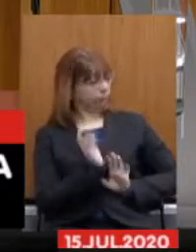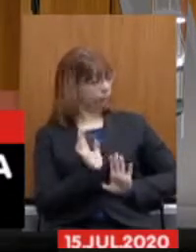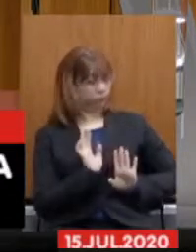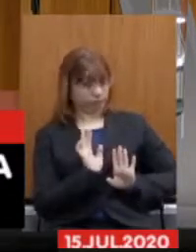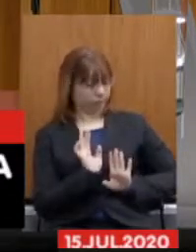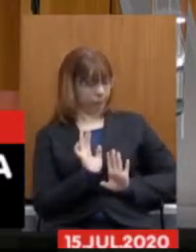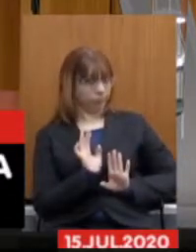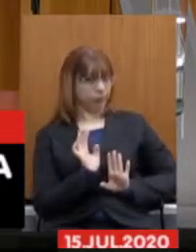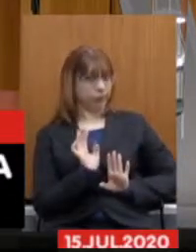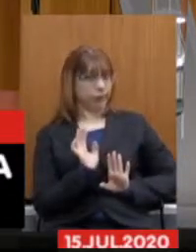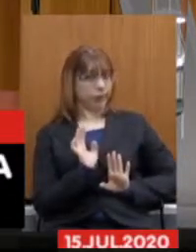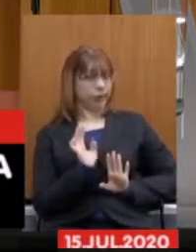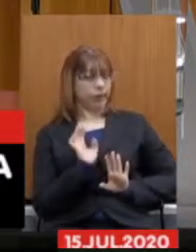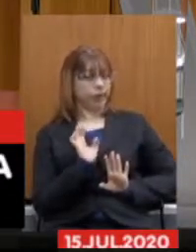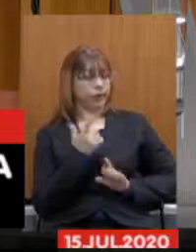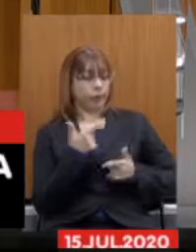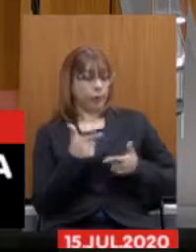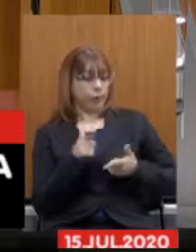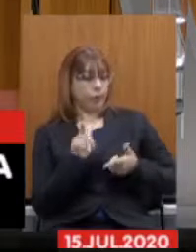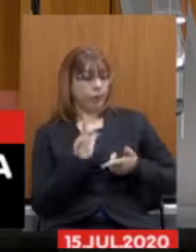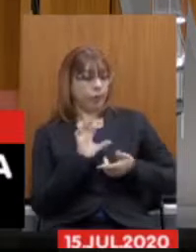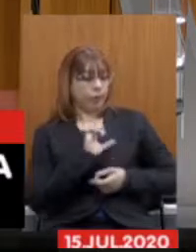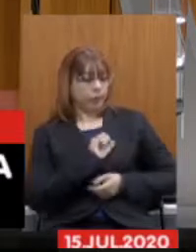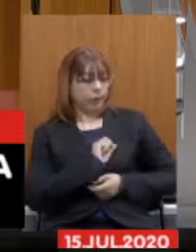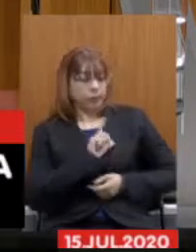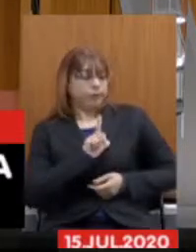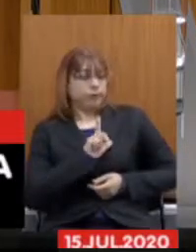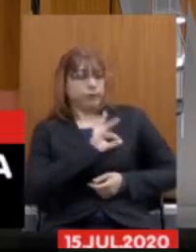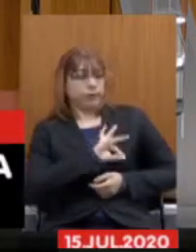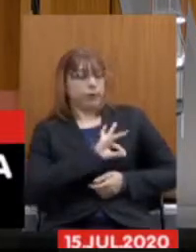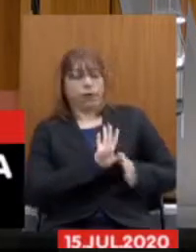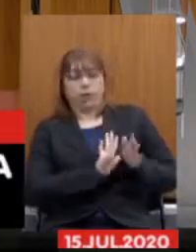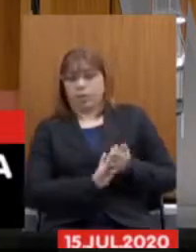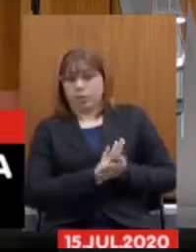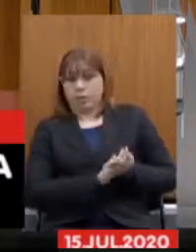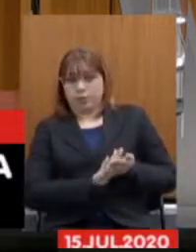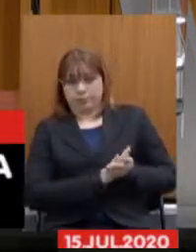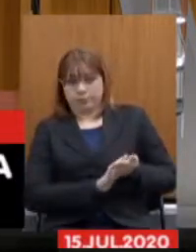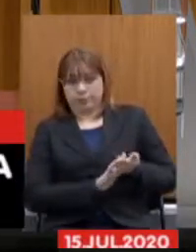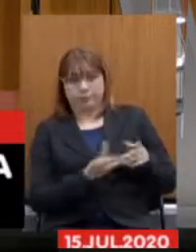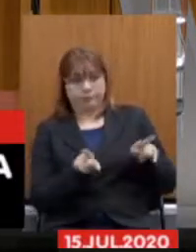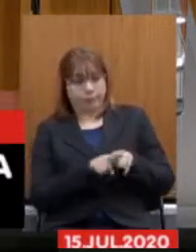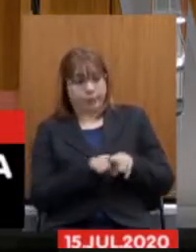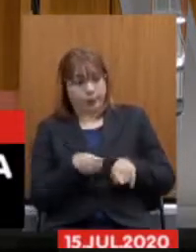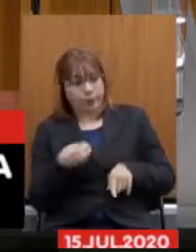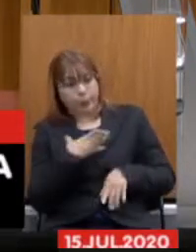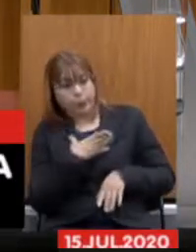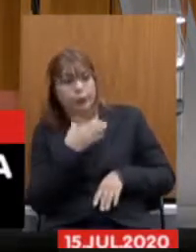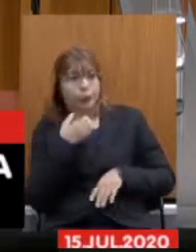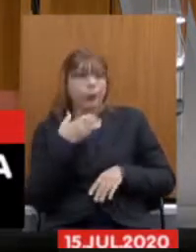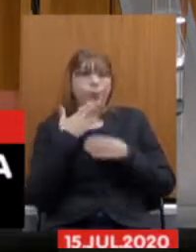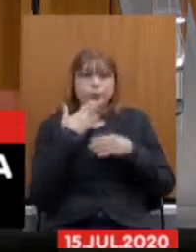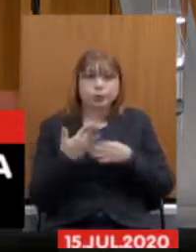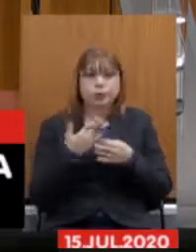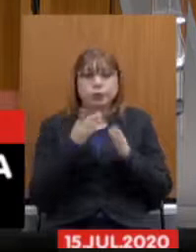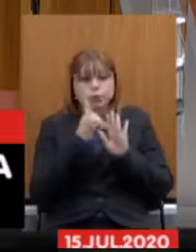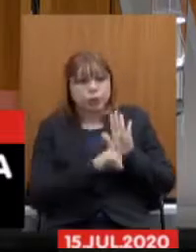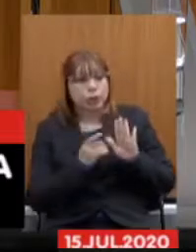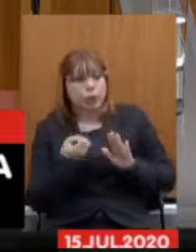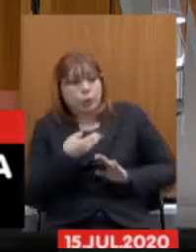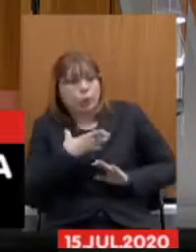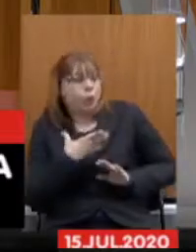não sofrerão nenhum reajuste inclusive a sua aquisição de novos direitos